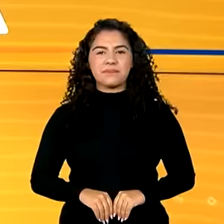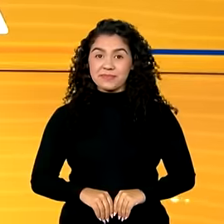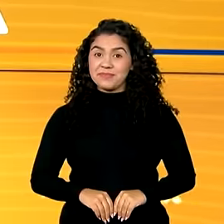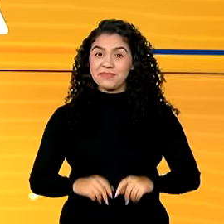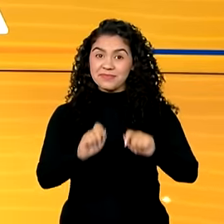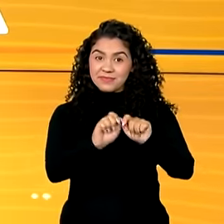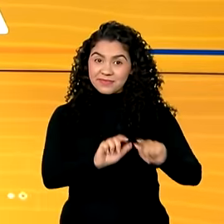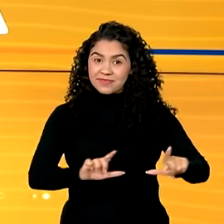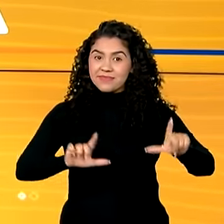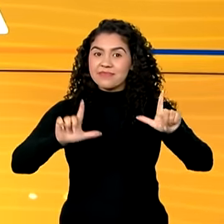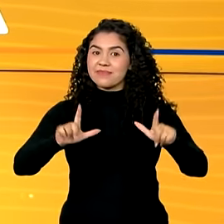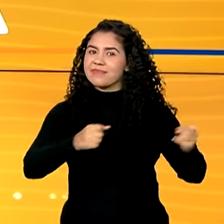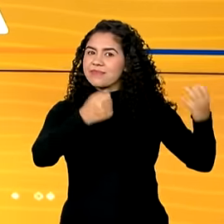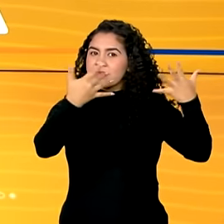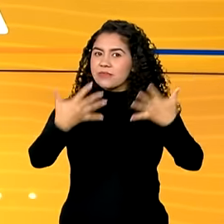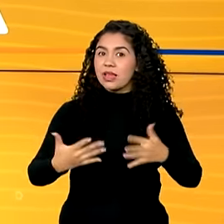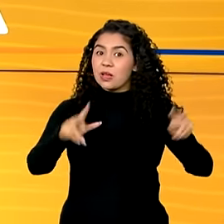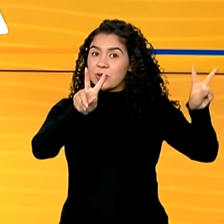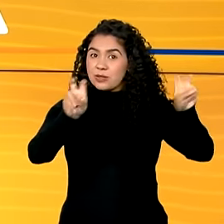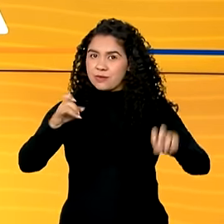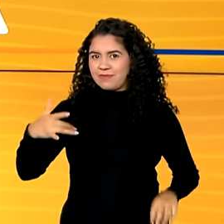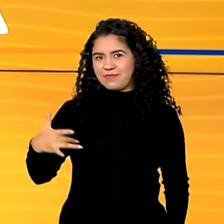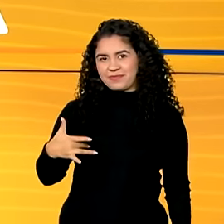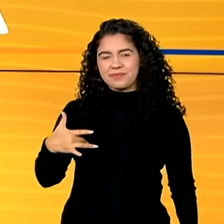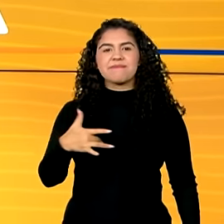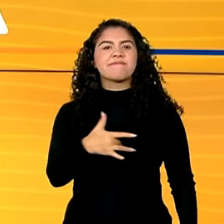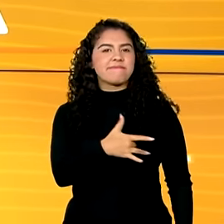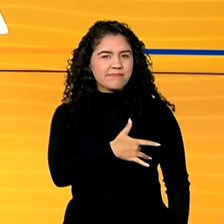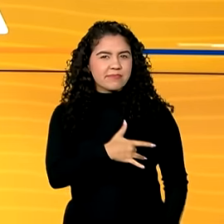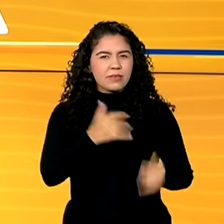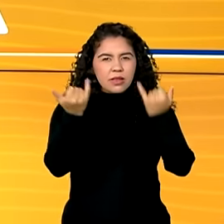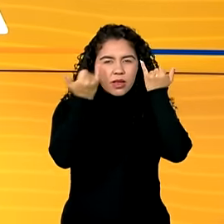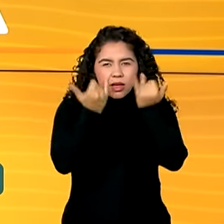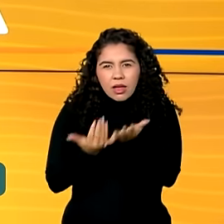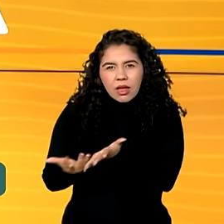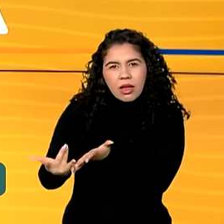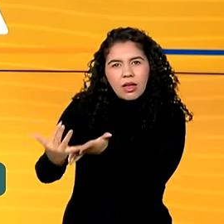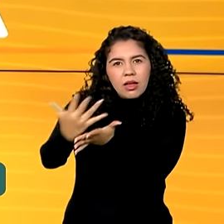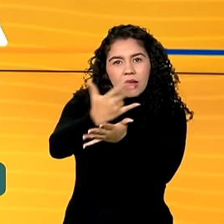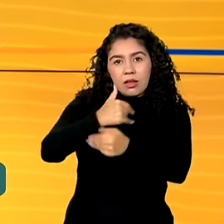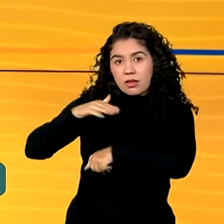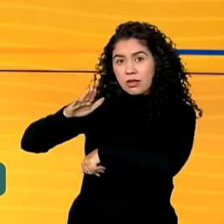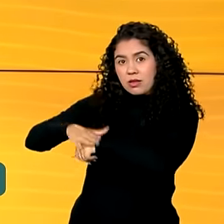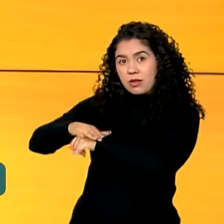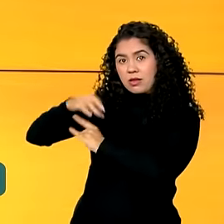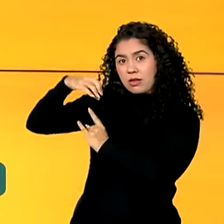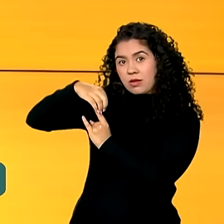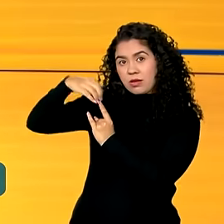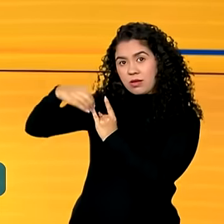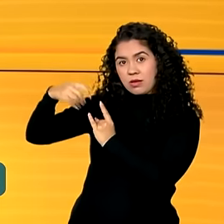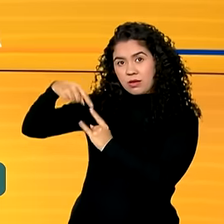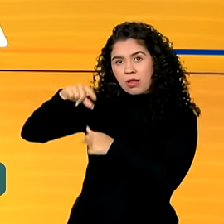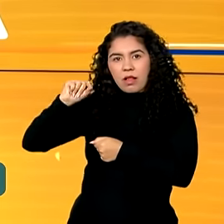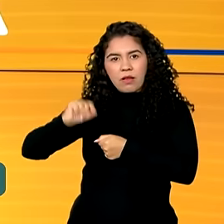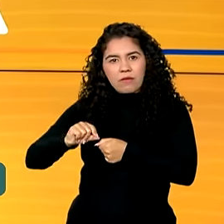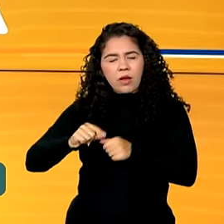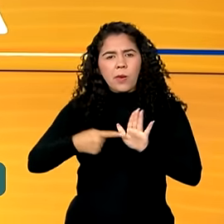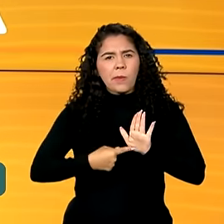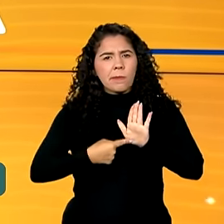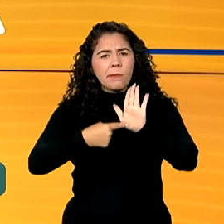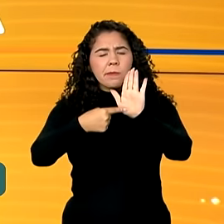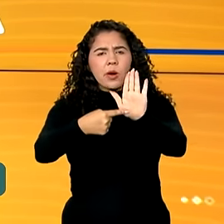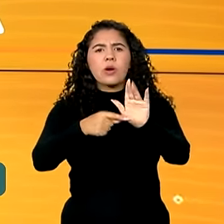Estamos de volta, vamos falar de saúde. Um levantamento feito pela Fiocruz apontou aumento no número de